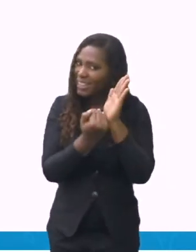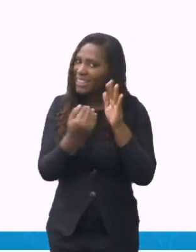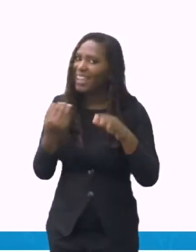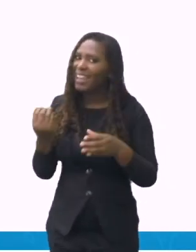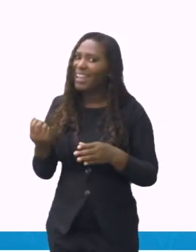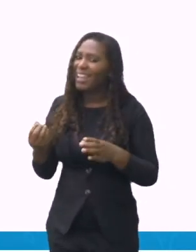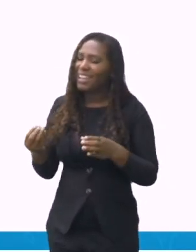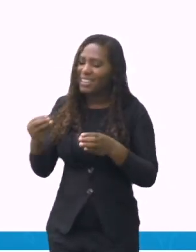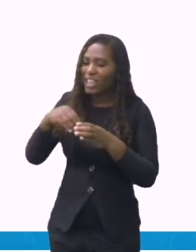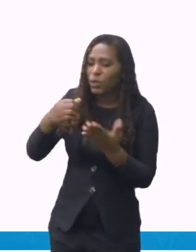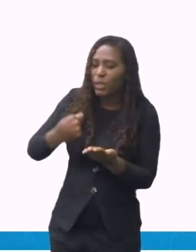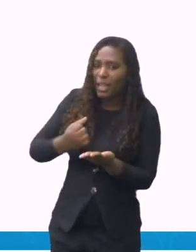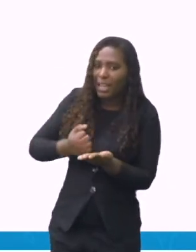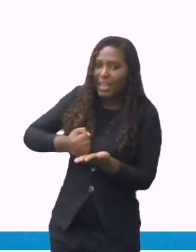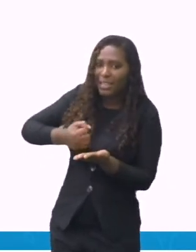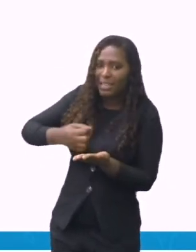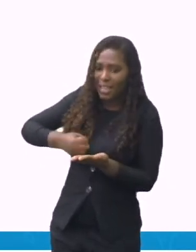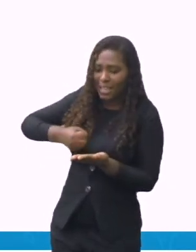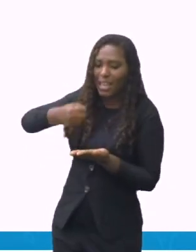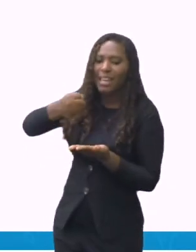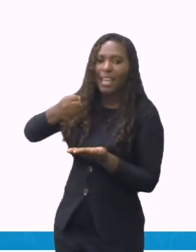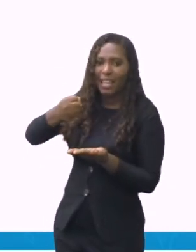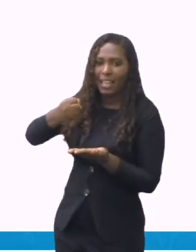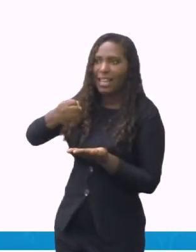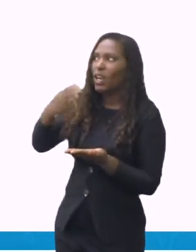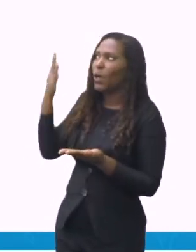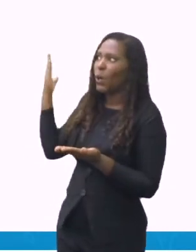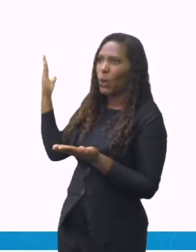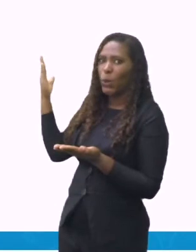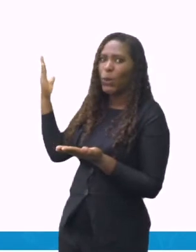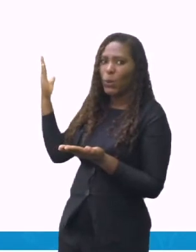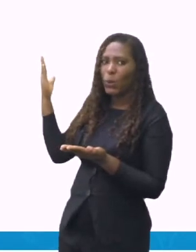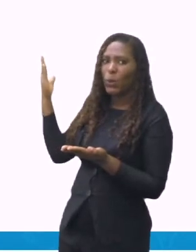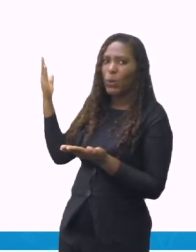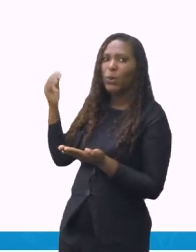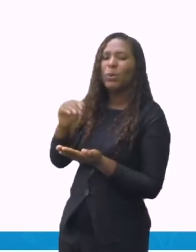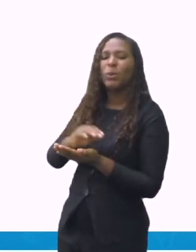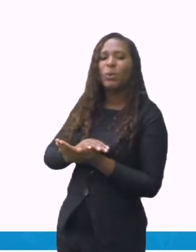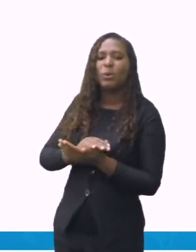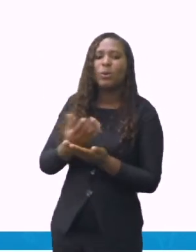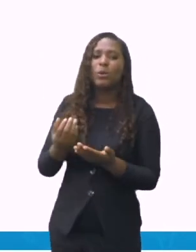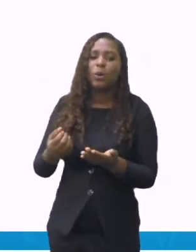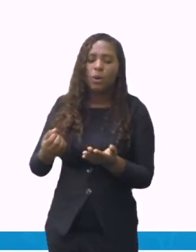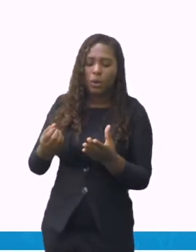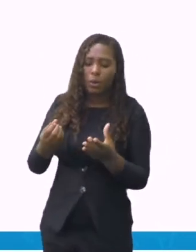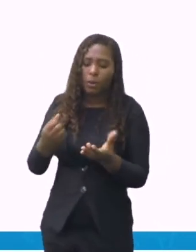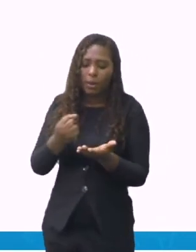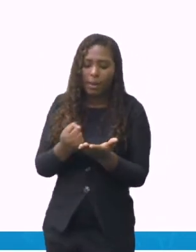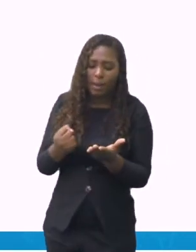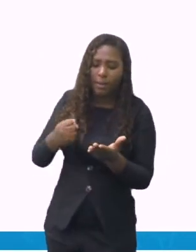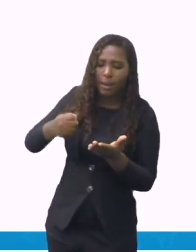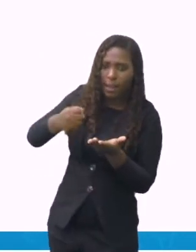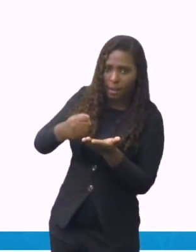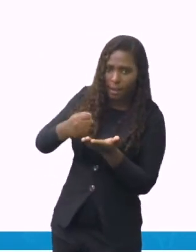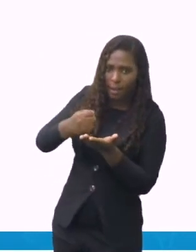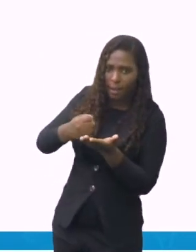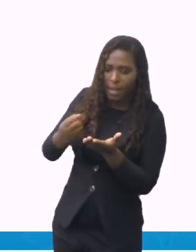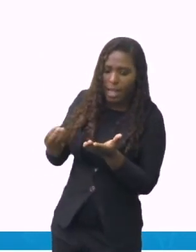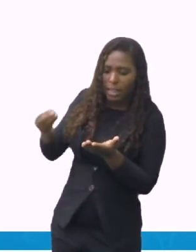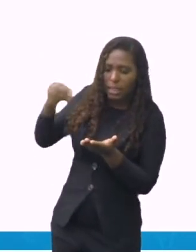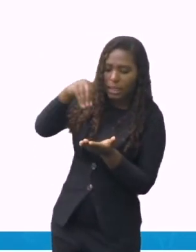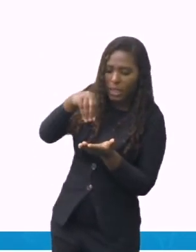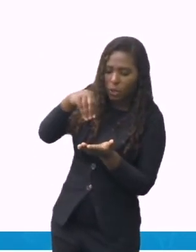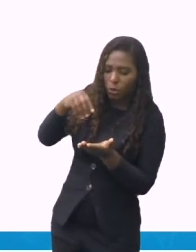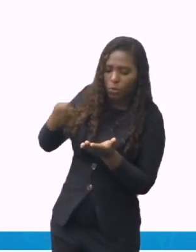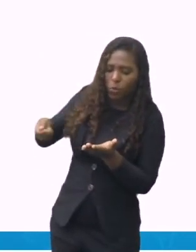Coloque o que se pede dentro da caneca e bata bem com o garfo. Então, você vai colocar os ingredientes que